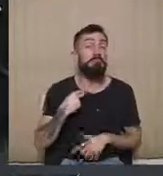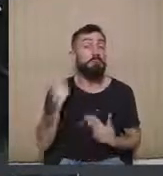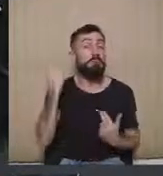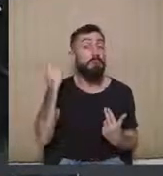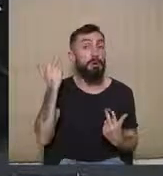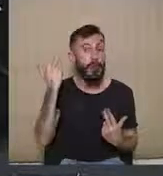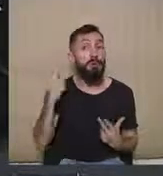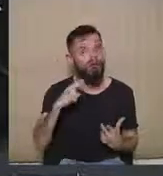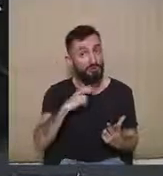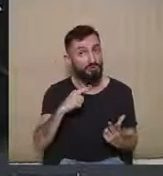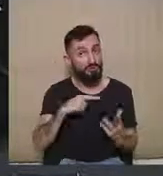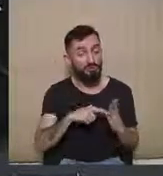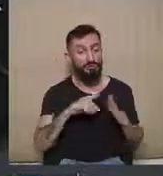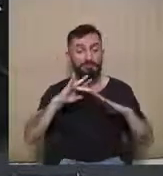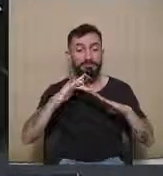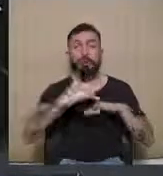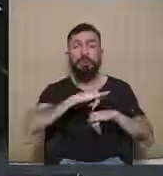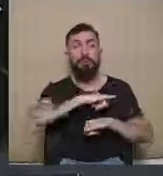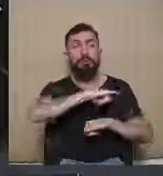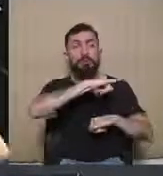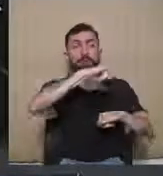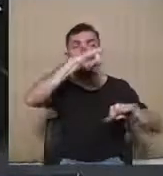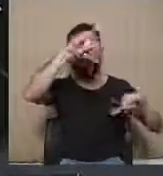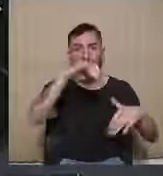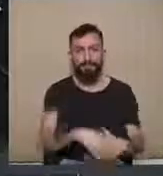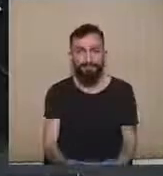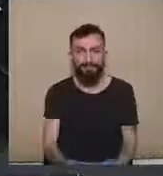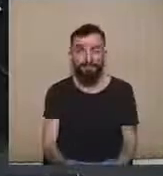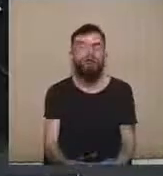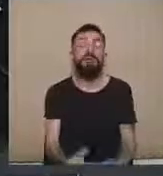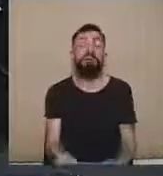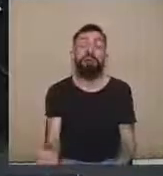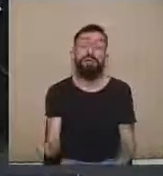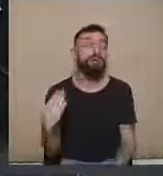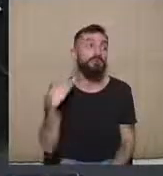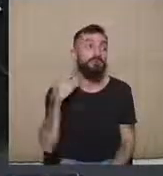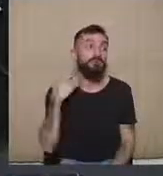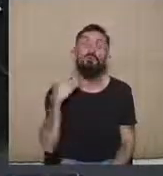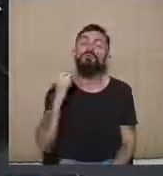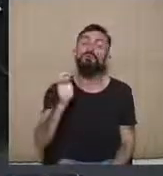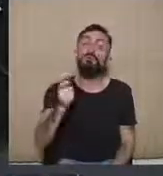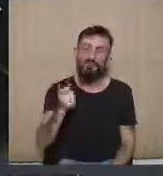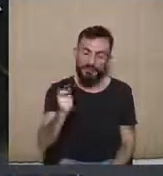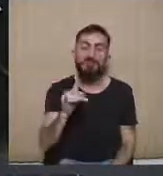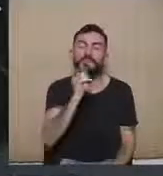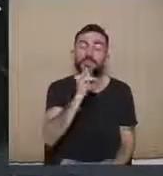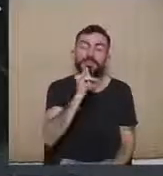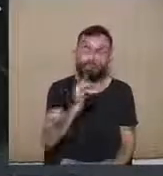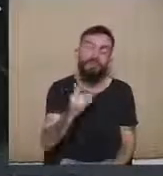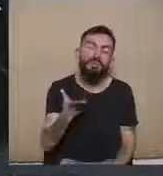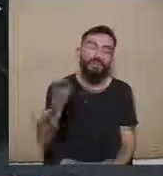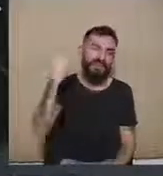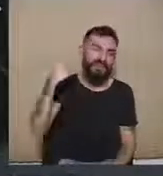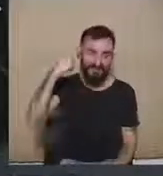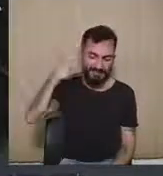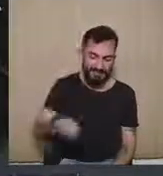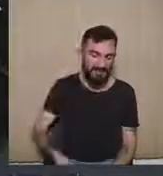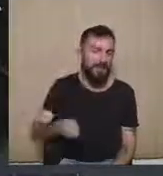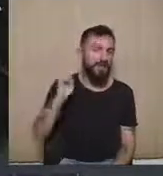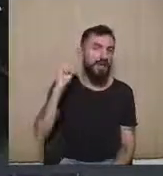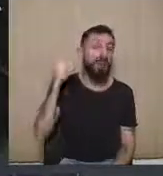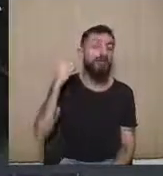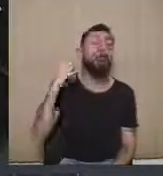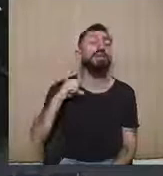se o juiz tem que pensar nisso, e aí eu entro naquele aspecto das viragens jurisprudenciais, há uma outra coisa que me